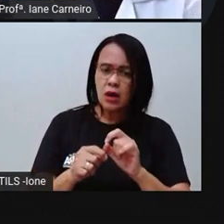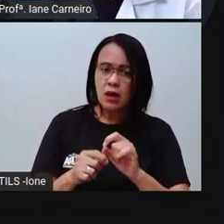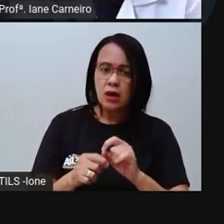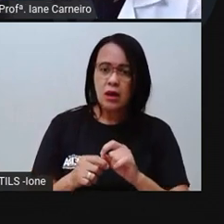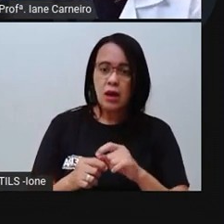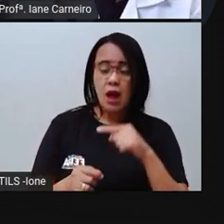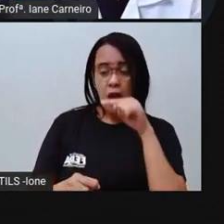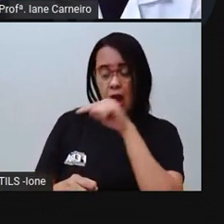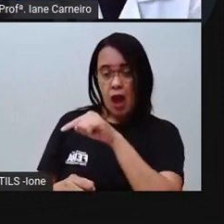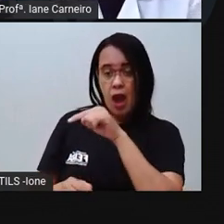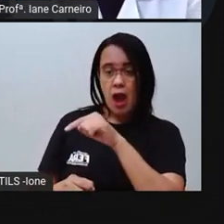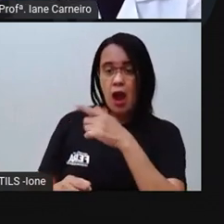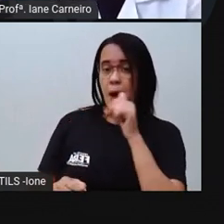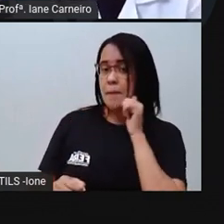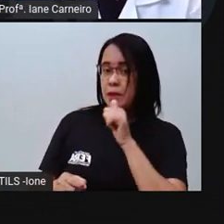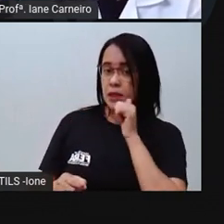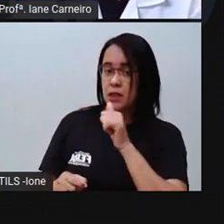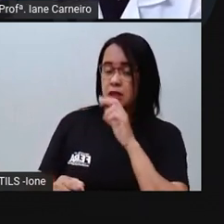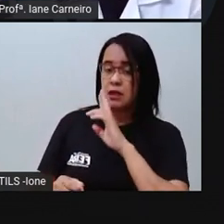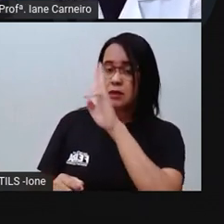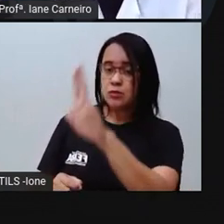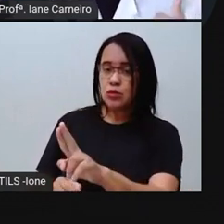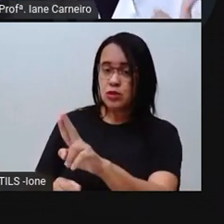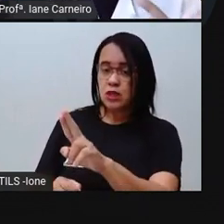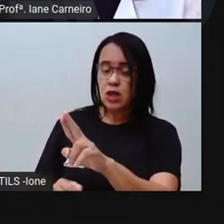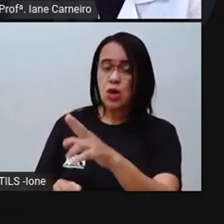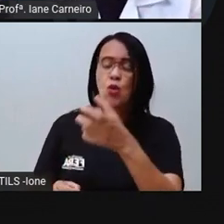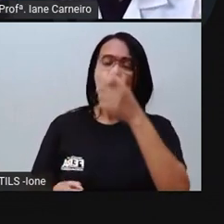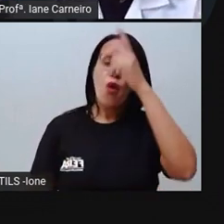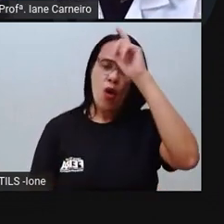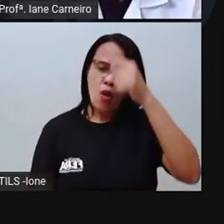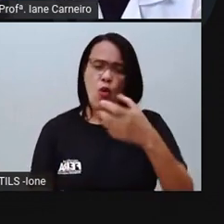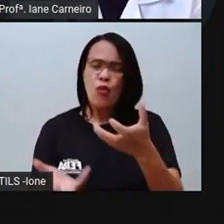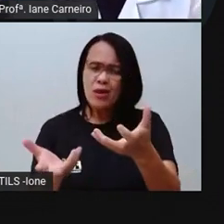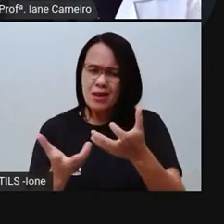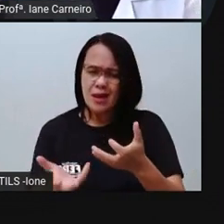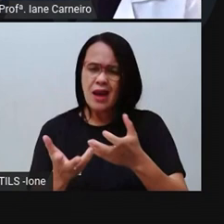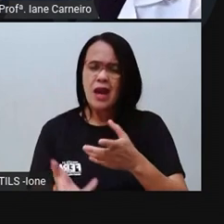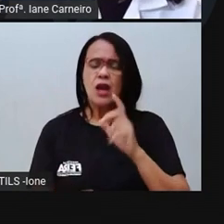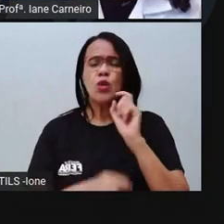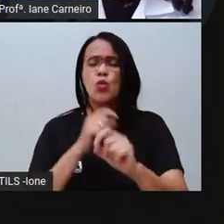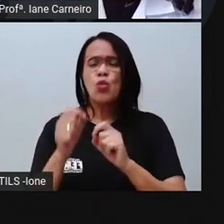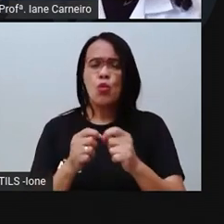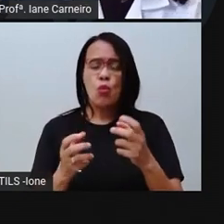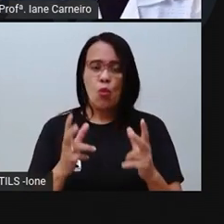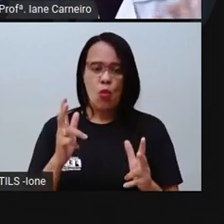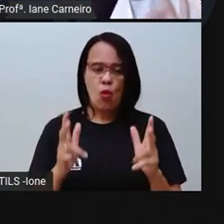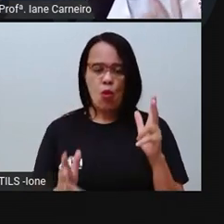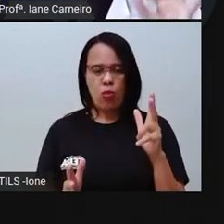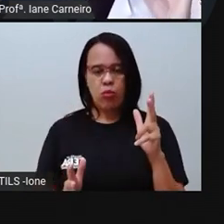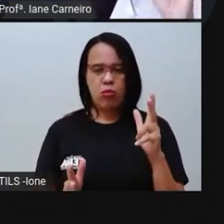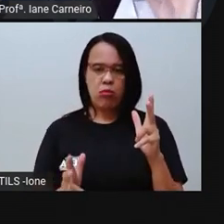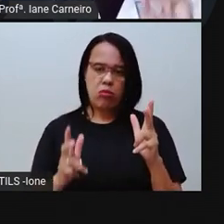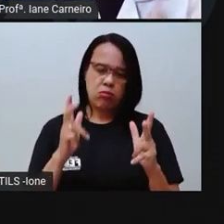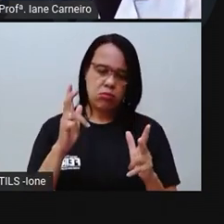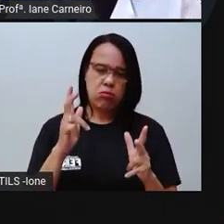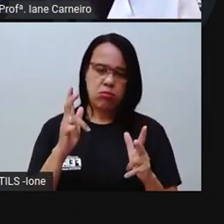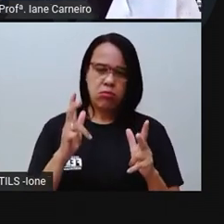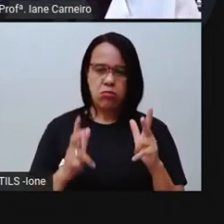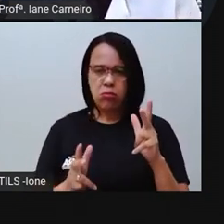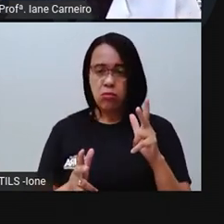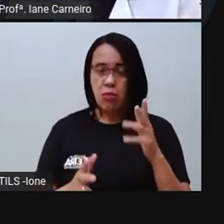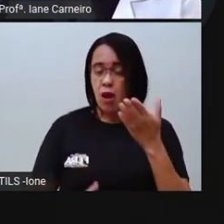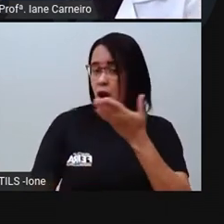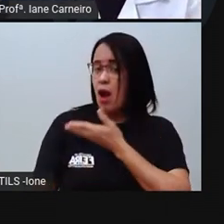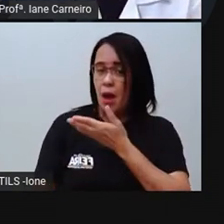decidida. Um robô que seja meu amigo, que converse comigo e que seja único no